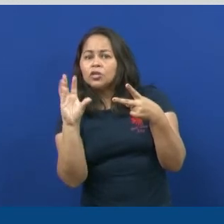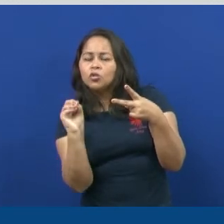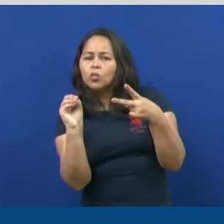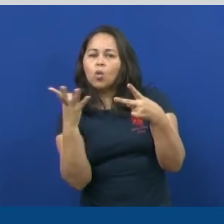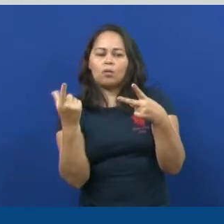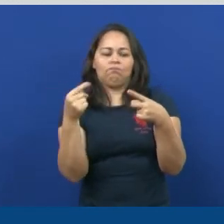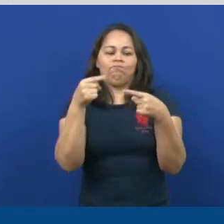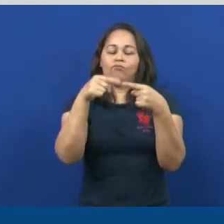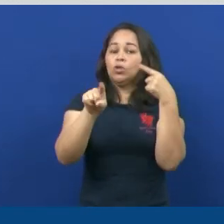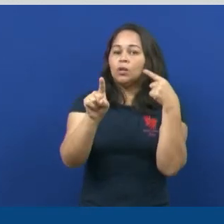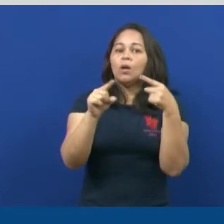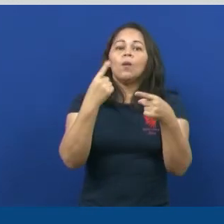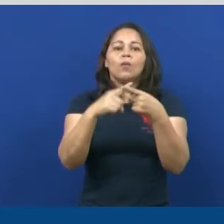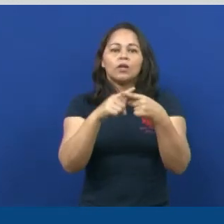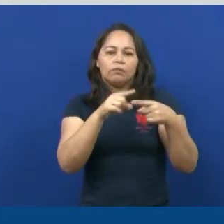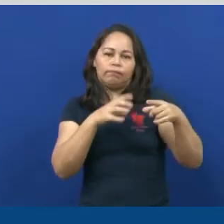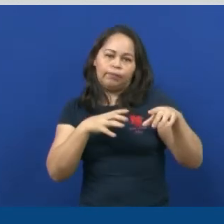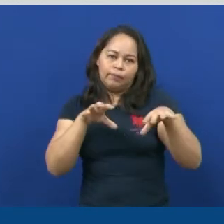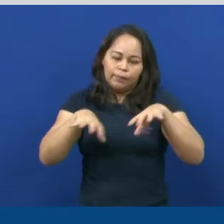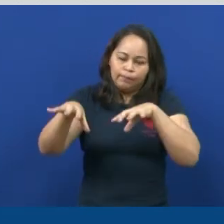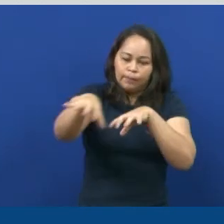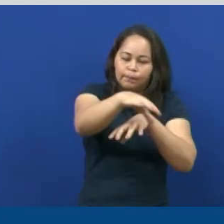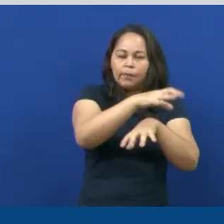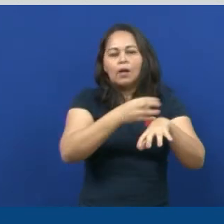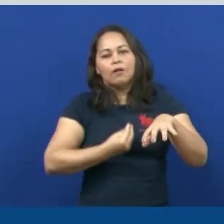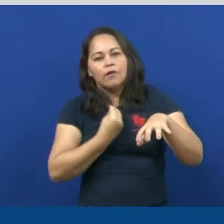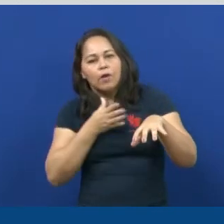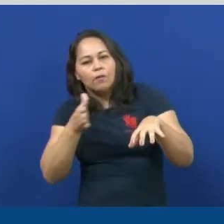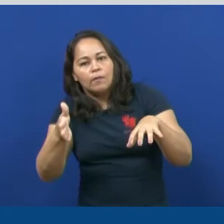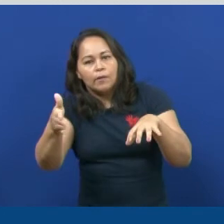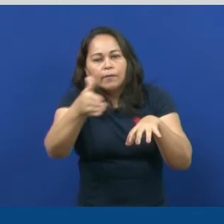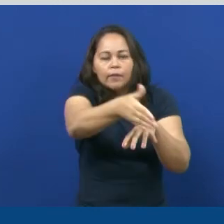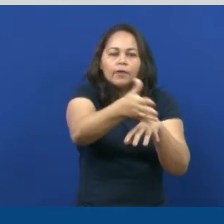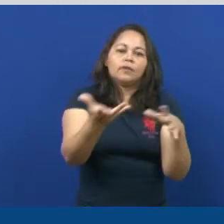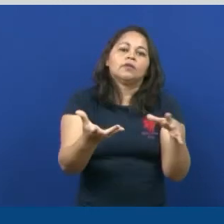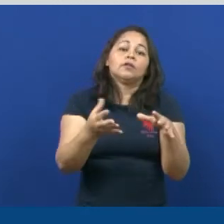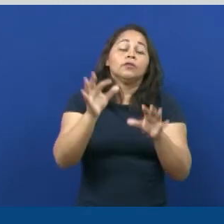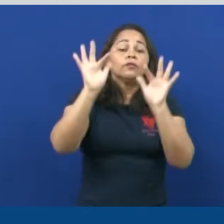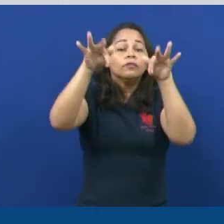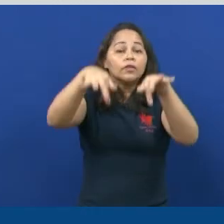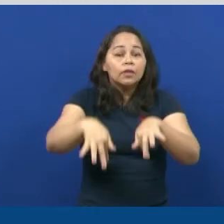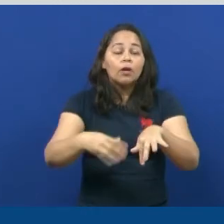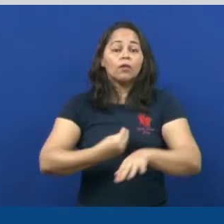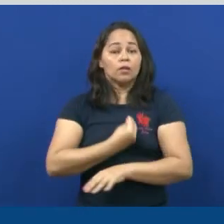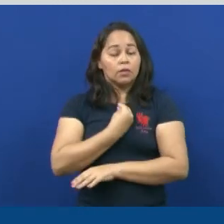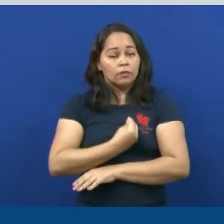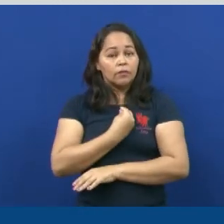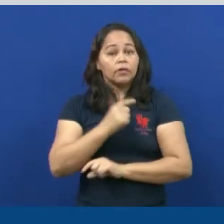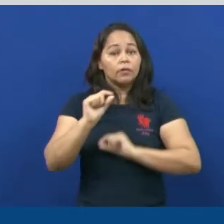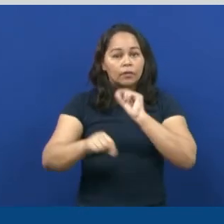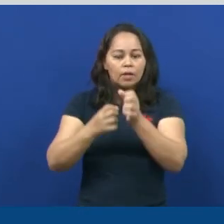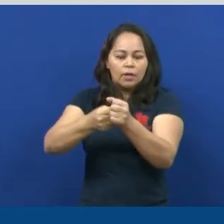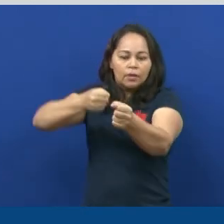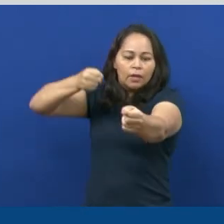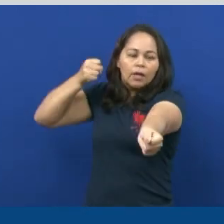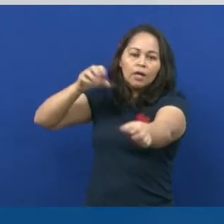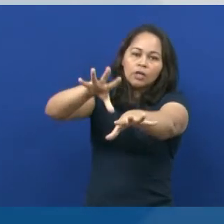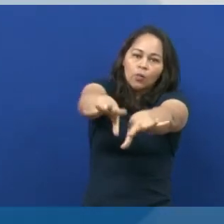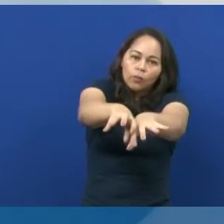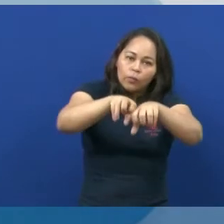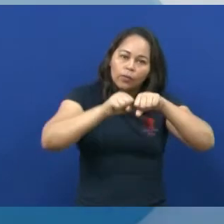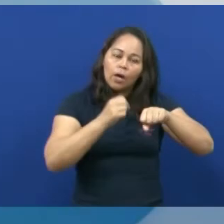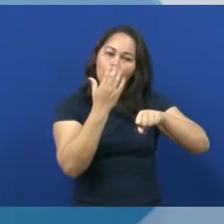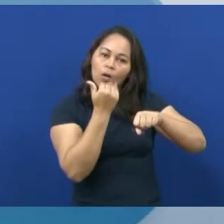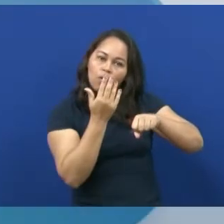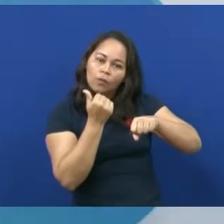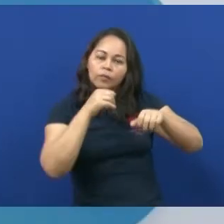nômades, eles viviam vagando. E o final está correto, né? Que eles viviam essencialmente da caça e da coleta,